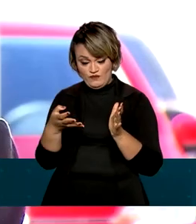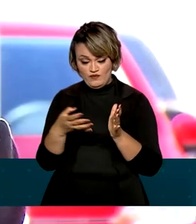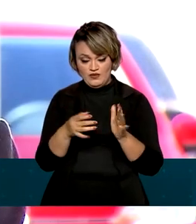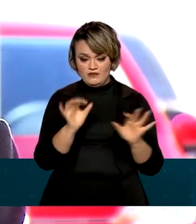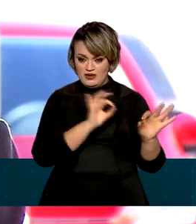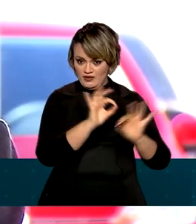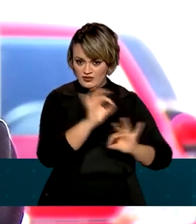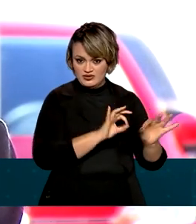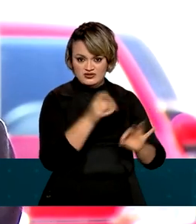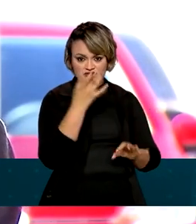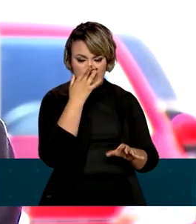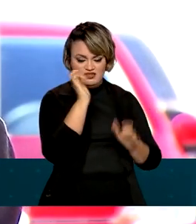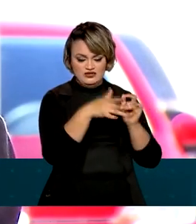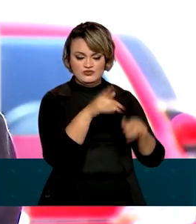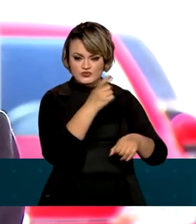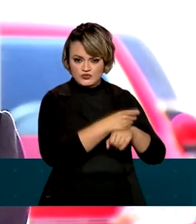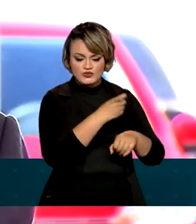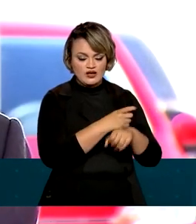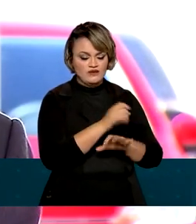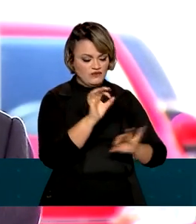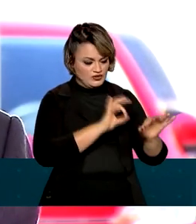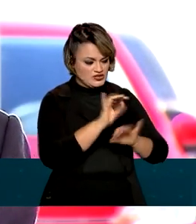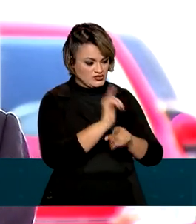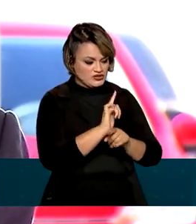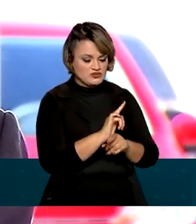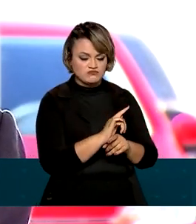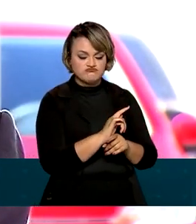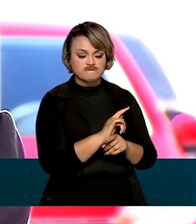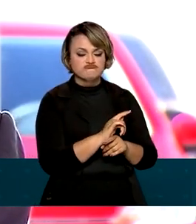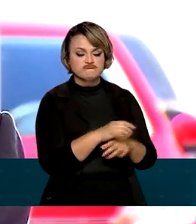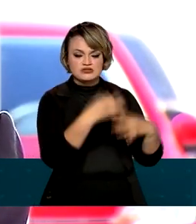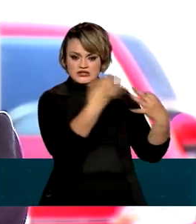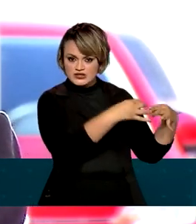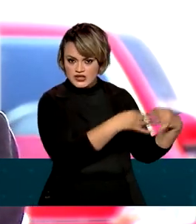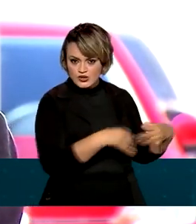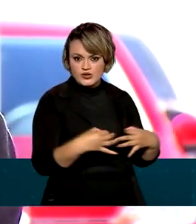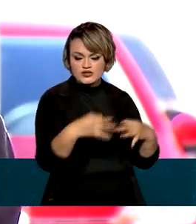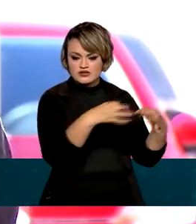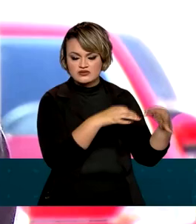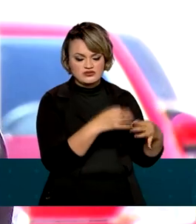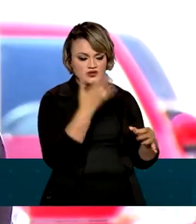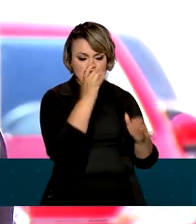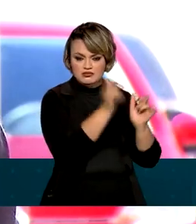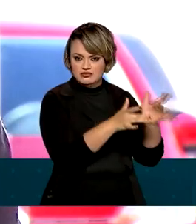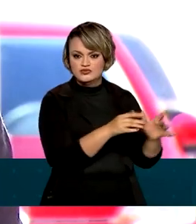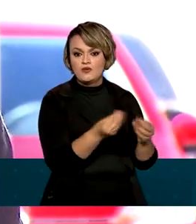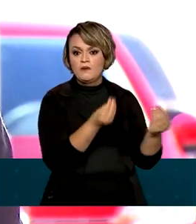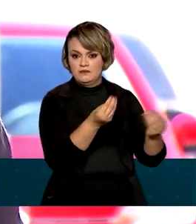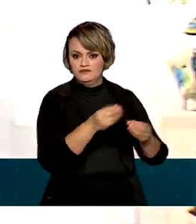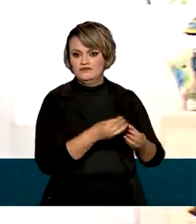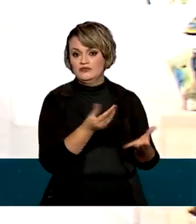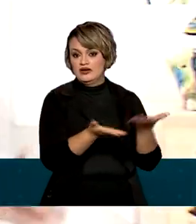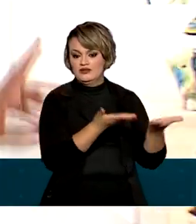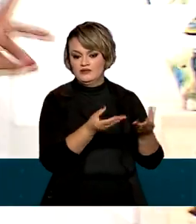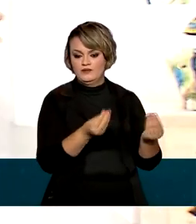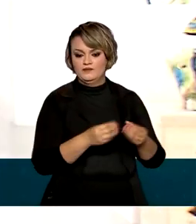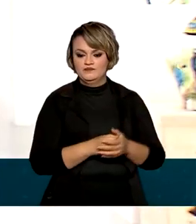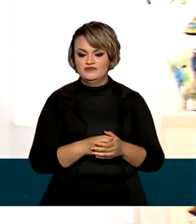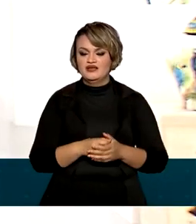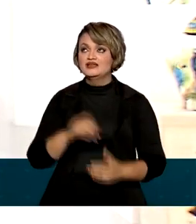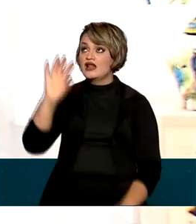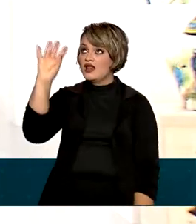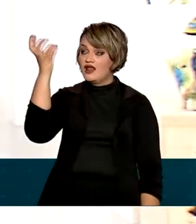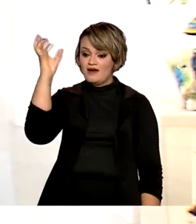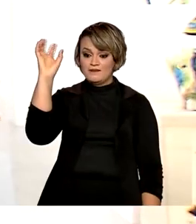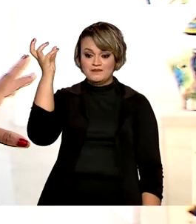sólidos proporcionará uma gestão mais precisa e eficiente dos resíduos gerados e descartados na Presidência da República. As lâmpadas